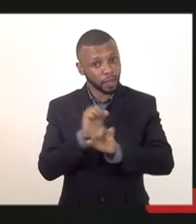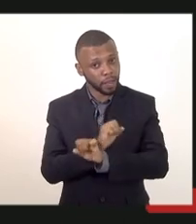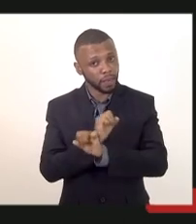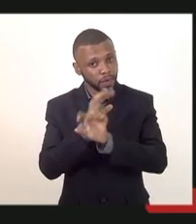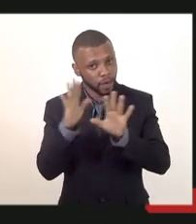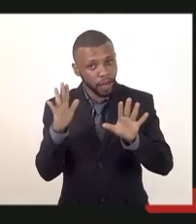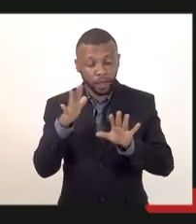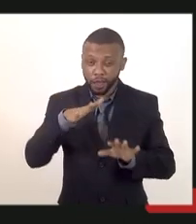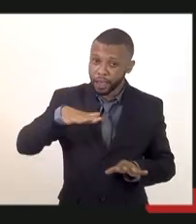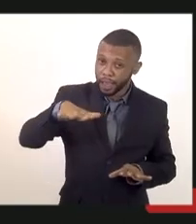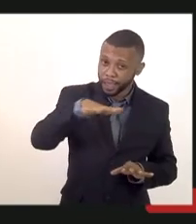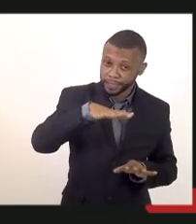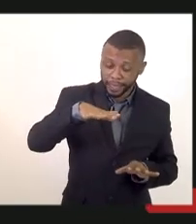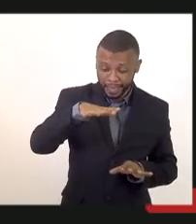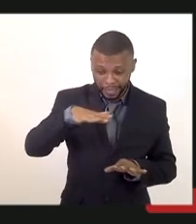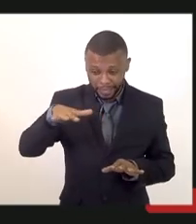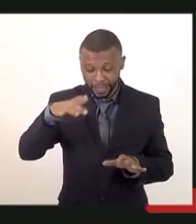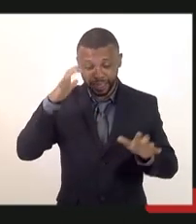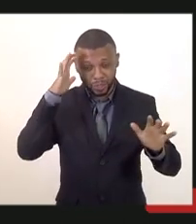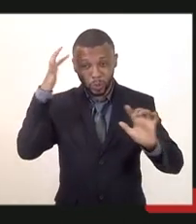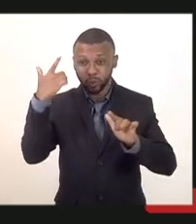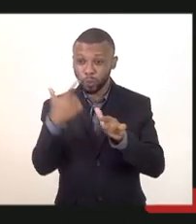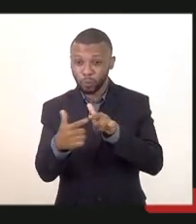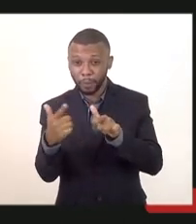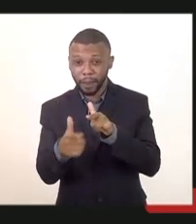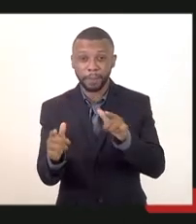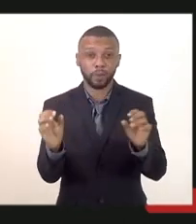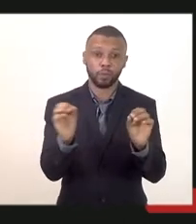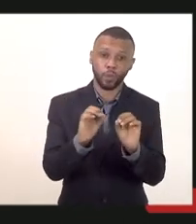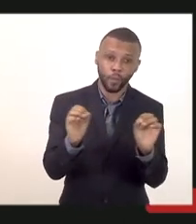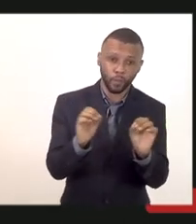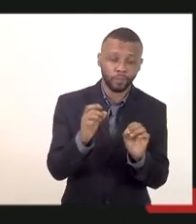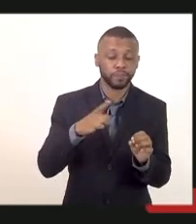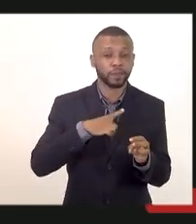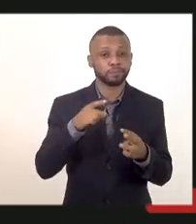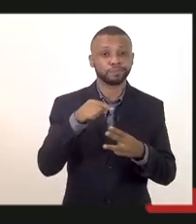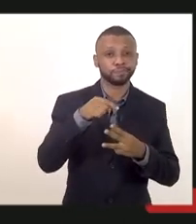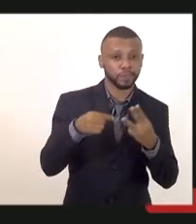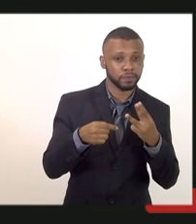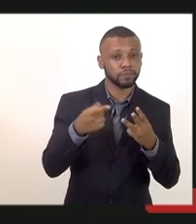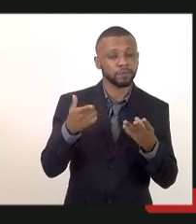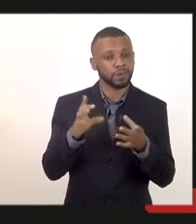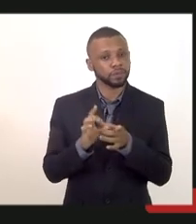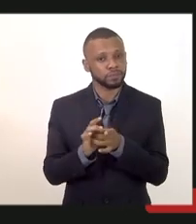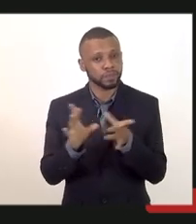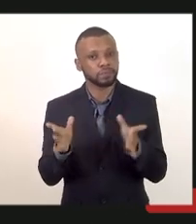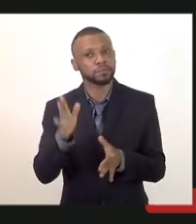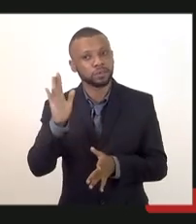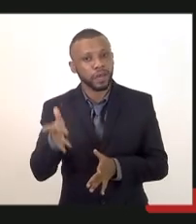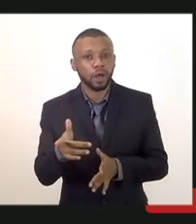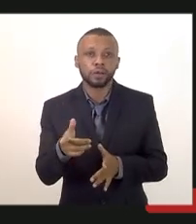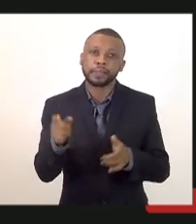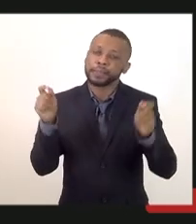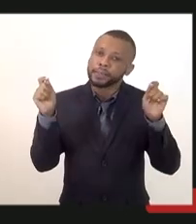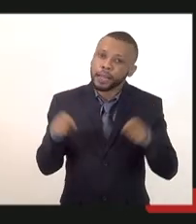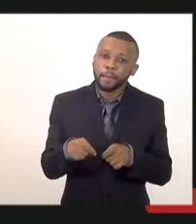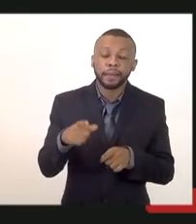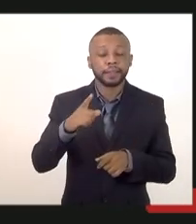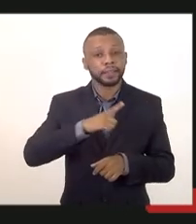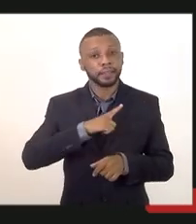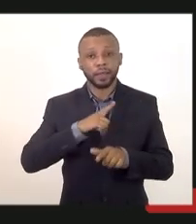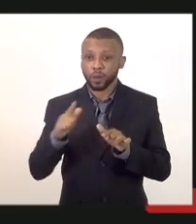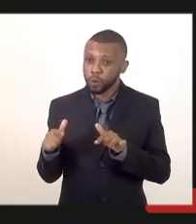vagas não solucionam o problema dos aprovados inclusive com 3 mil sendo disponibilizadas para temporário eu acho que o que pode ser traçado daqui